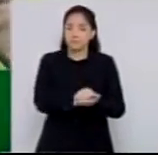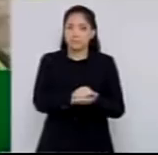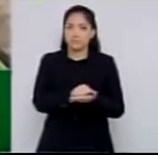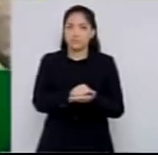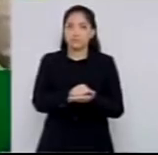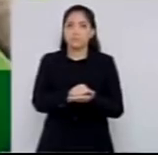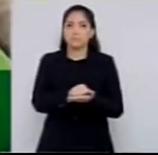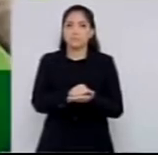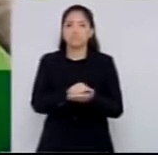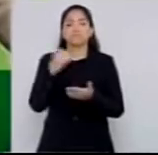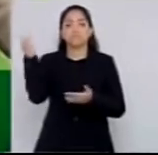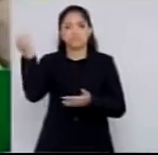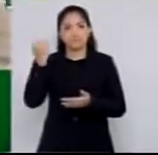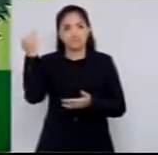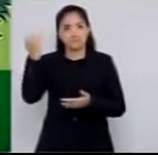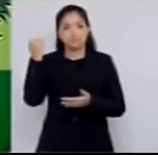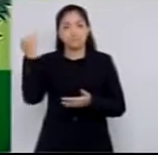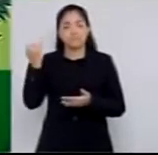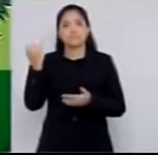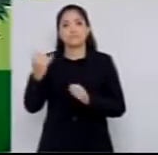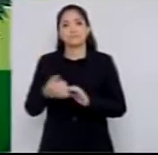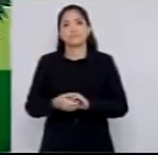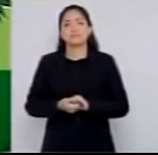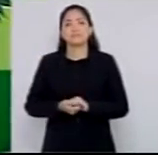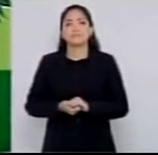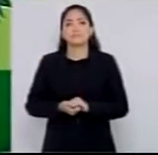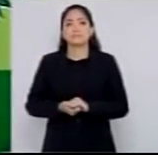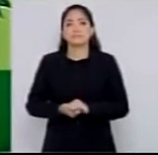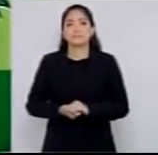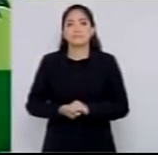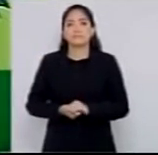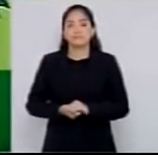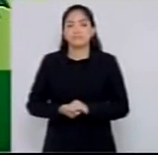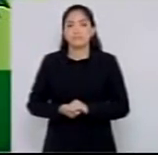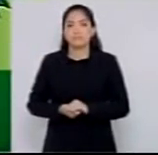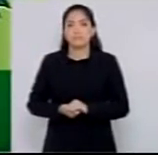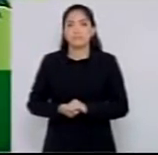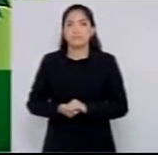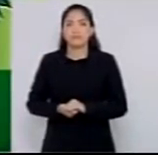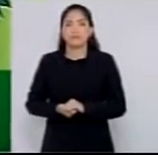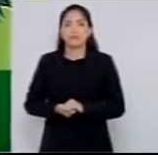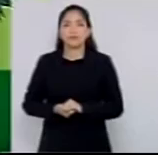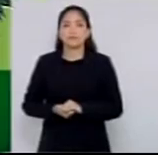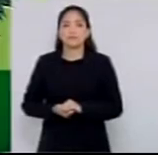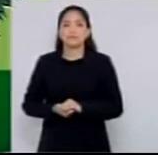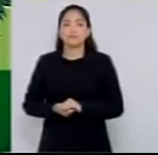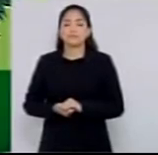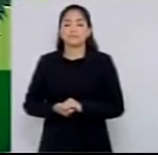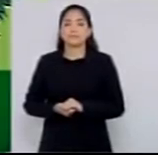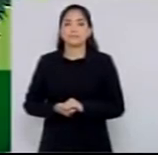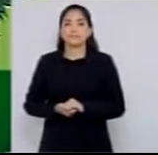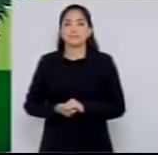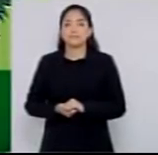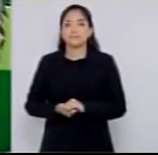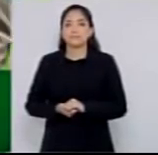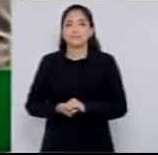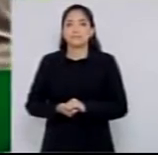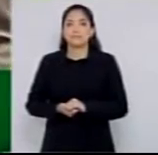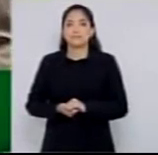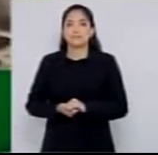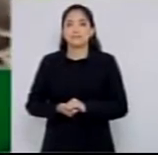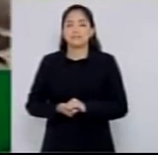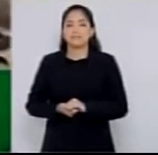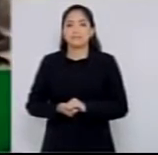muito importante, deputado Dalmo, até pelo histórico. Eu sou jornalista e a gente